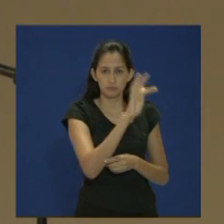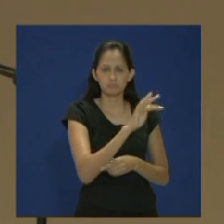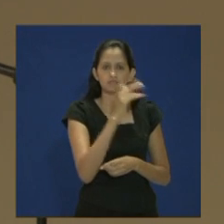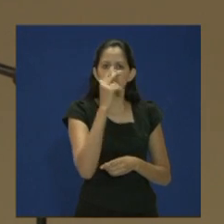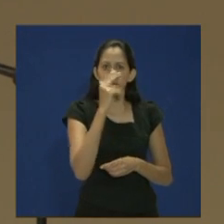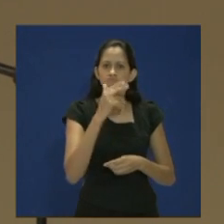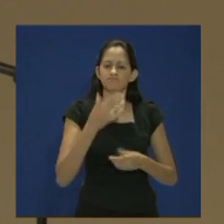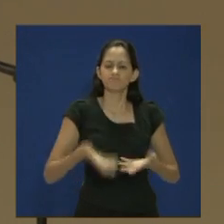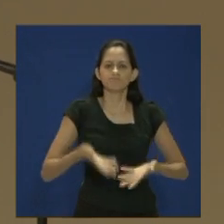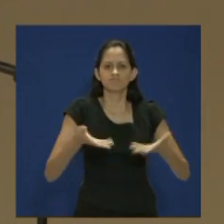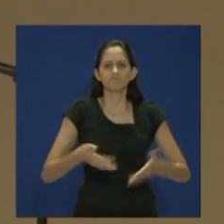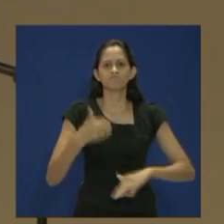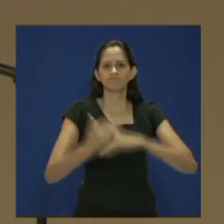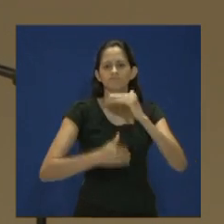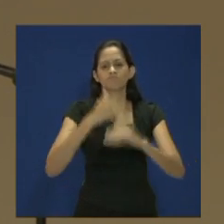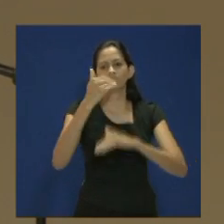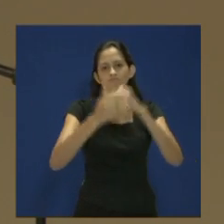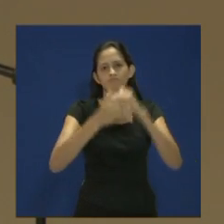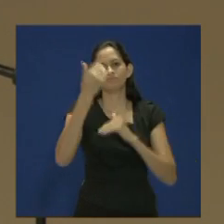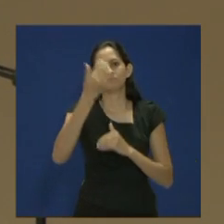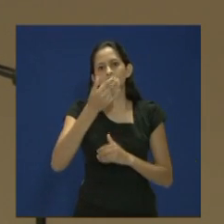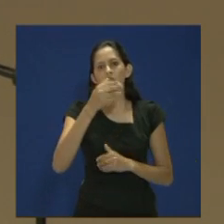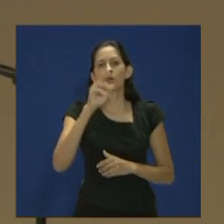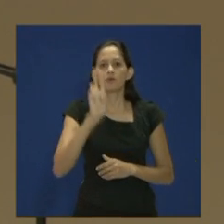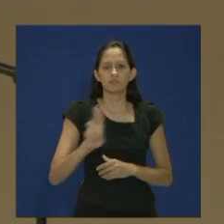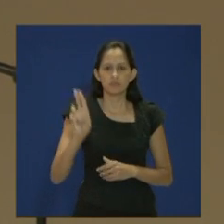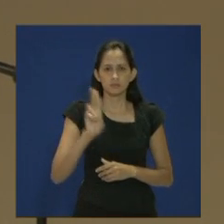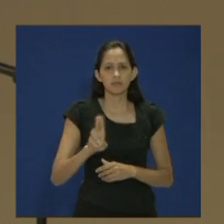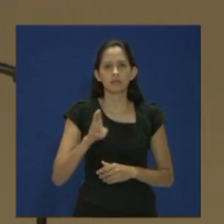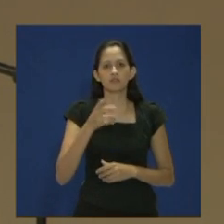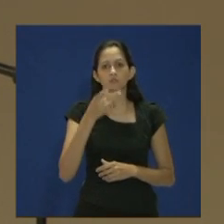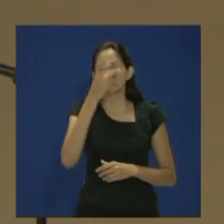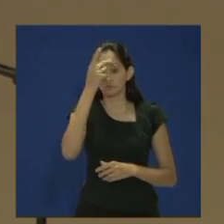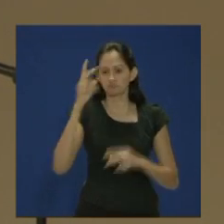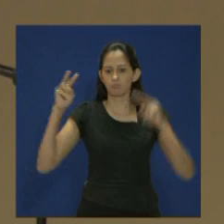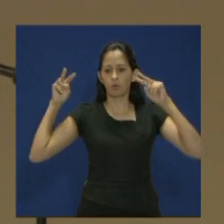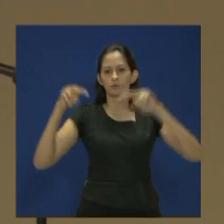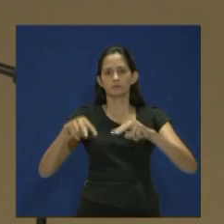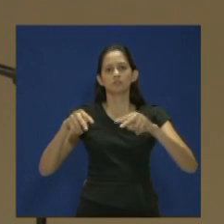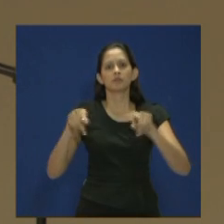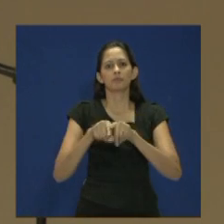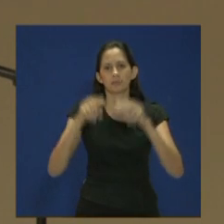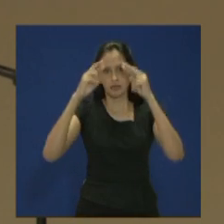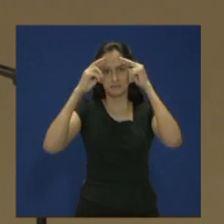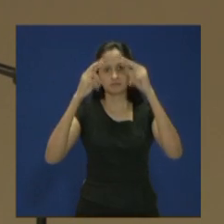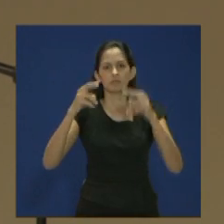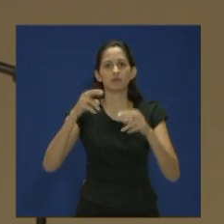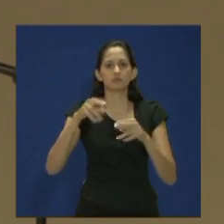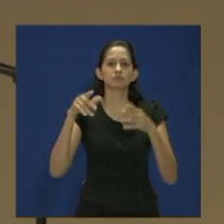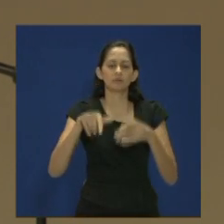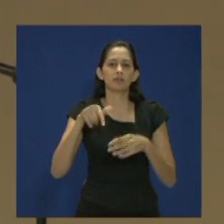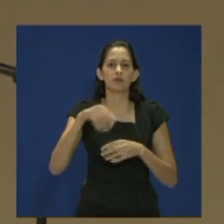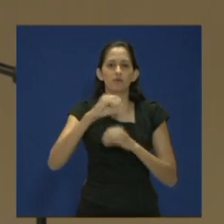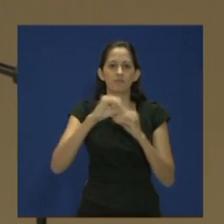universidade no seu dia a dia e a tornam conhecida, reconhecida e respeitada por toda a sociedade.